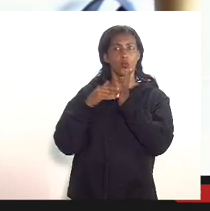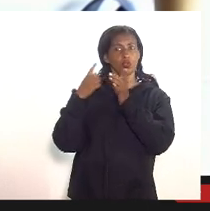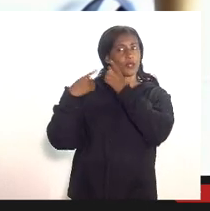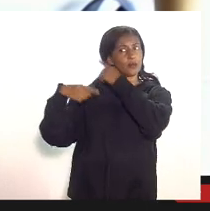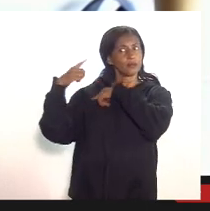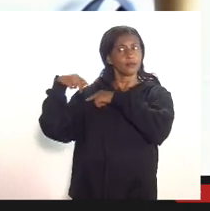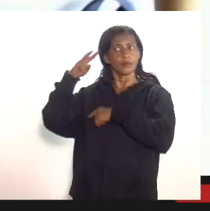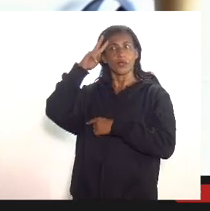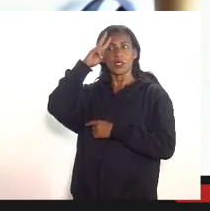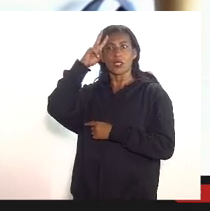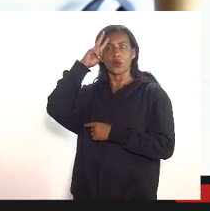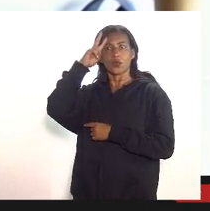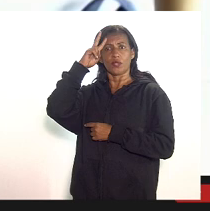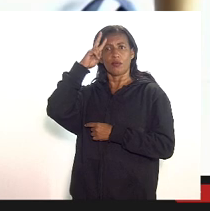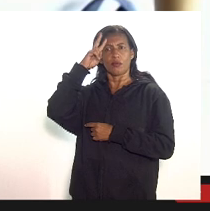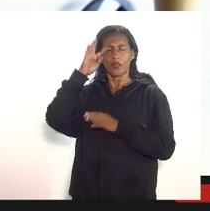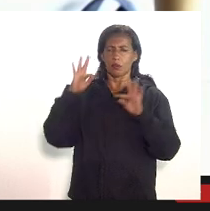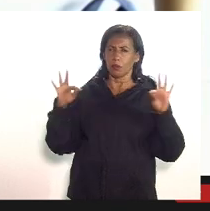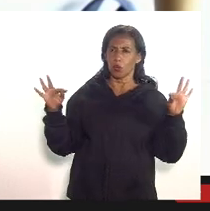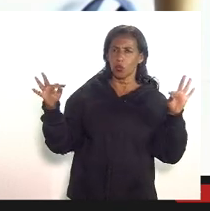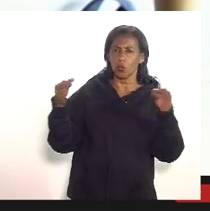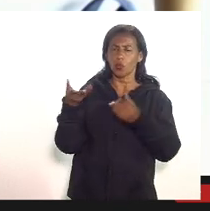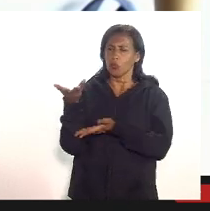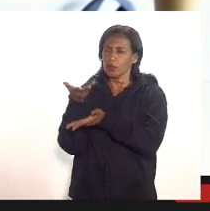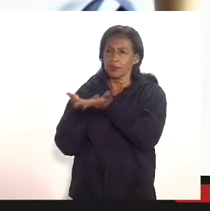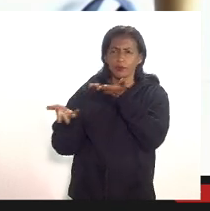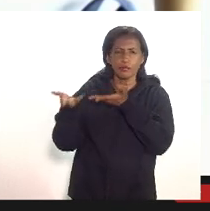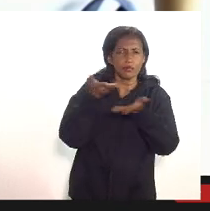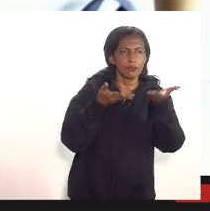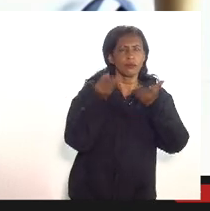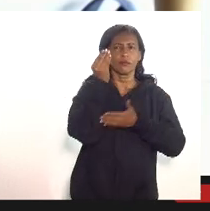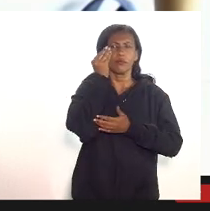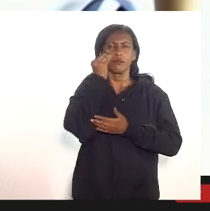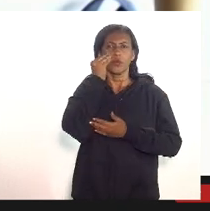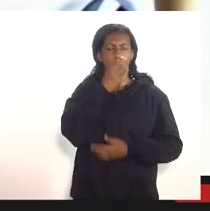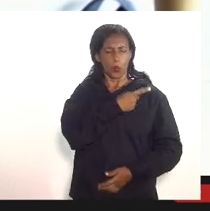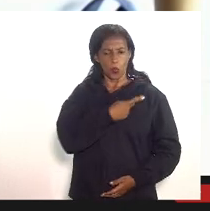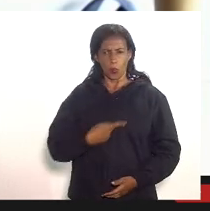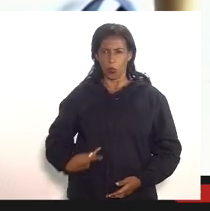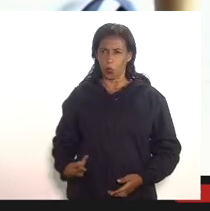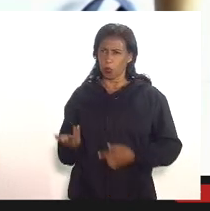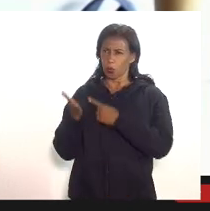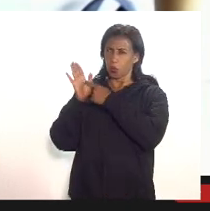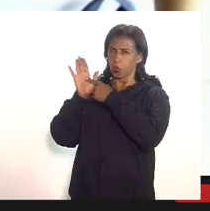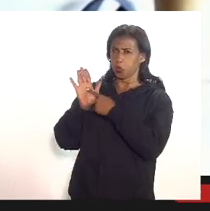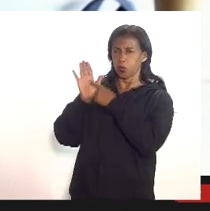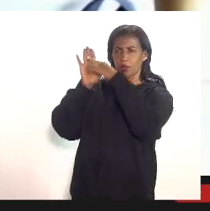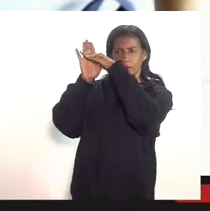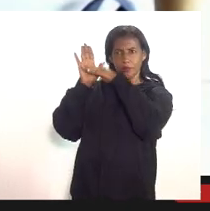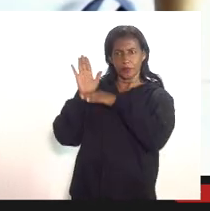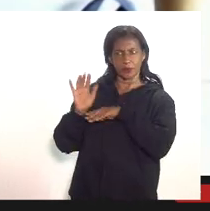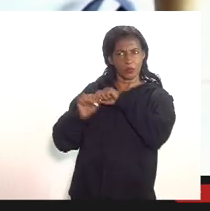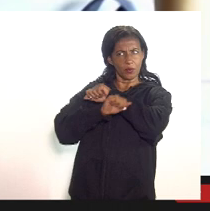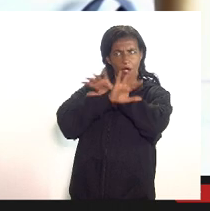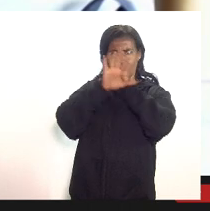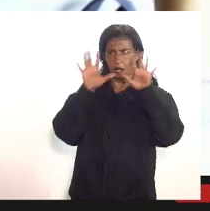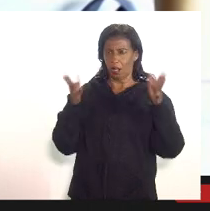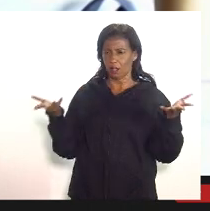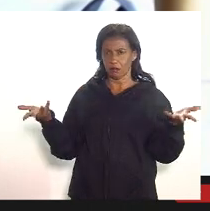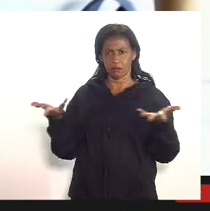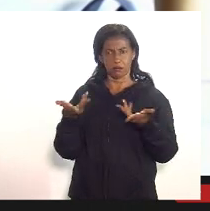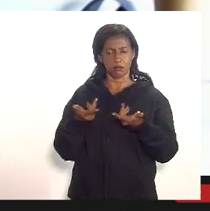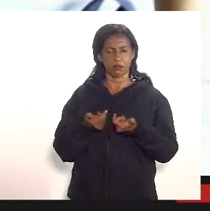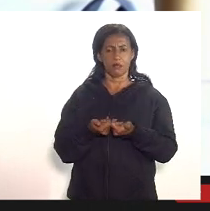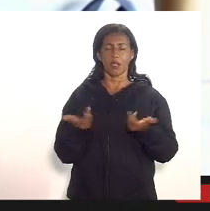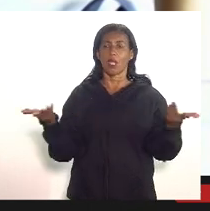-feira para todo mundo ter acesso a tudo que é público no âmbito dessa CPI passar a palavra agora para o